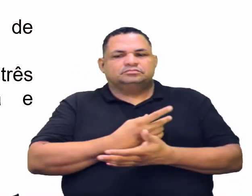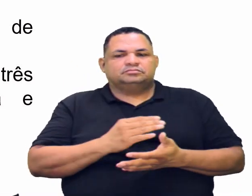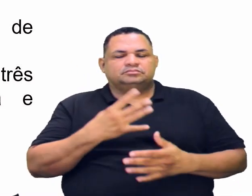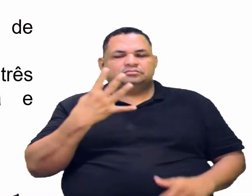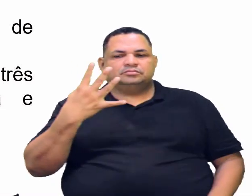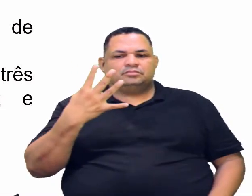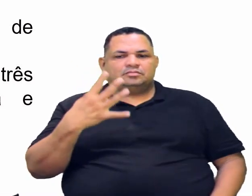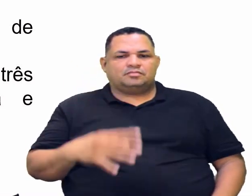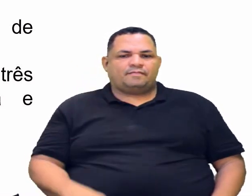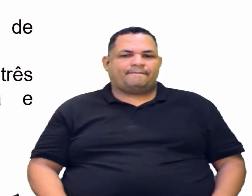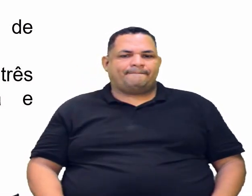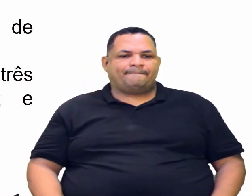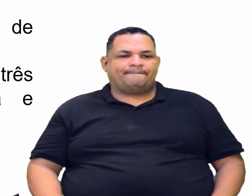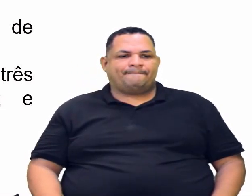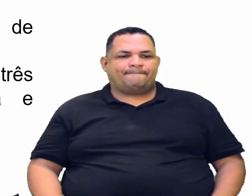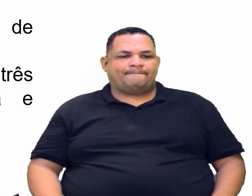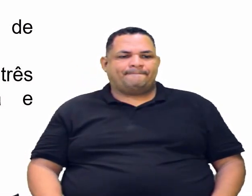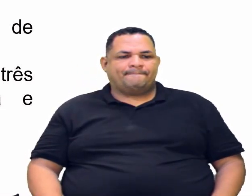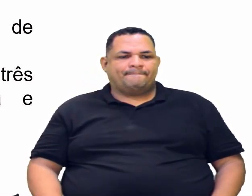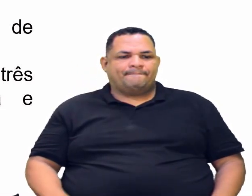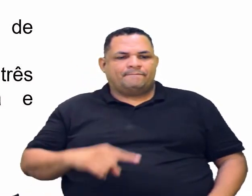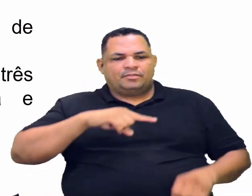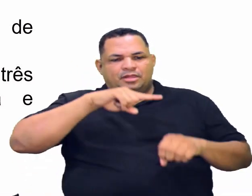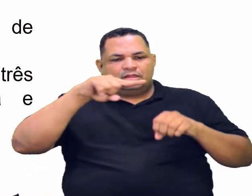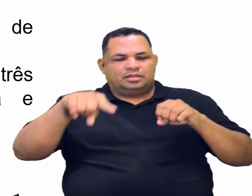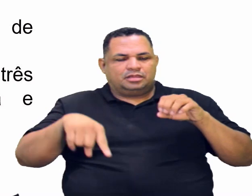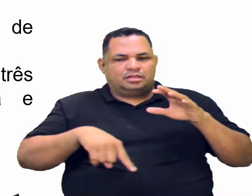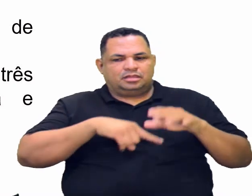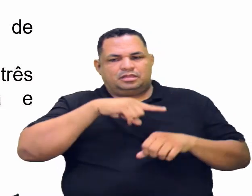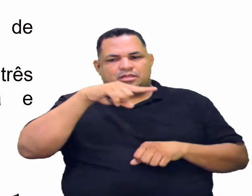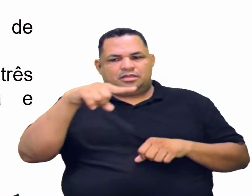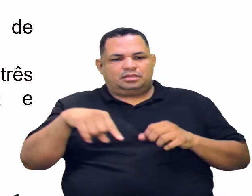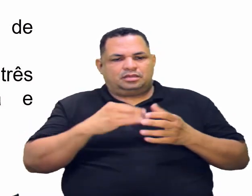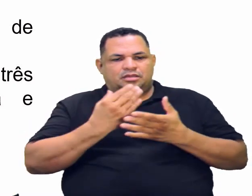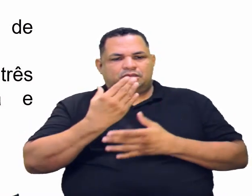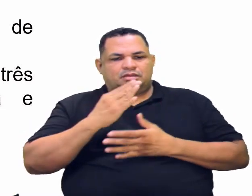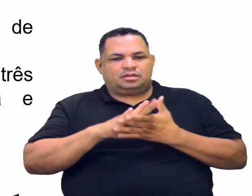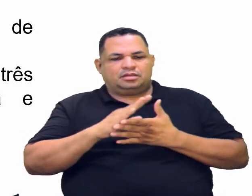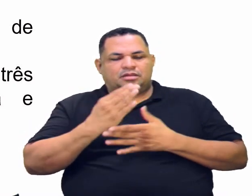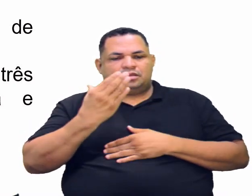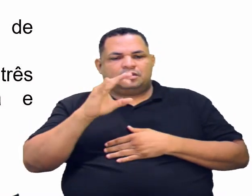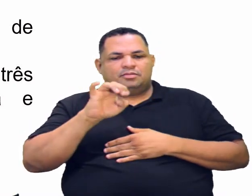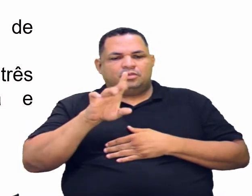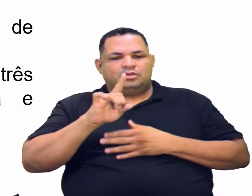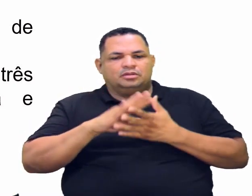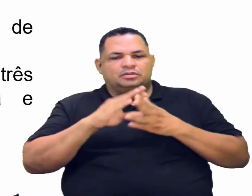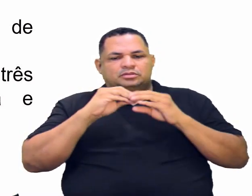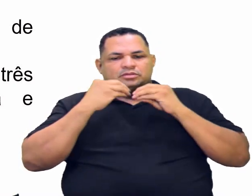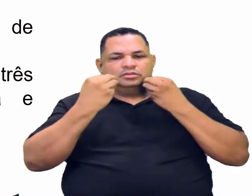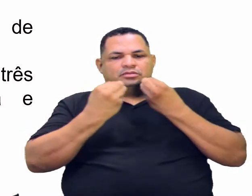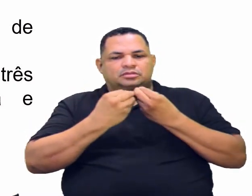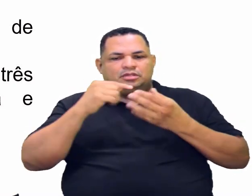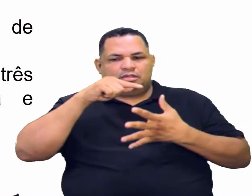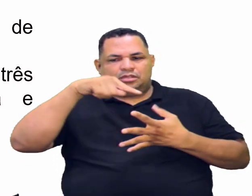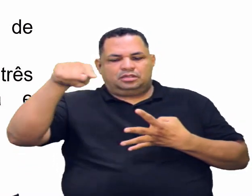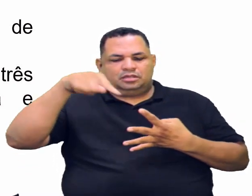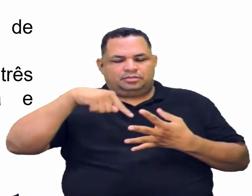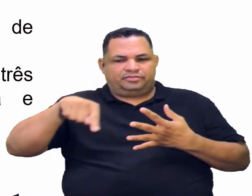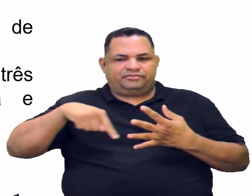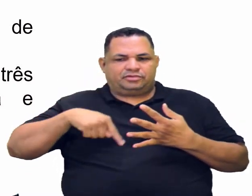4. A cadeia carbônica da substância A é ramificada.